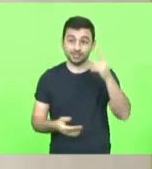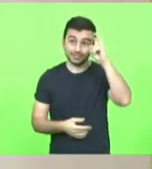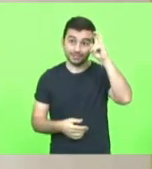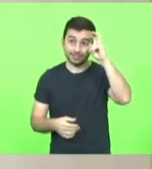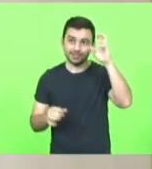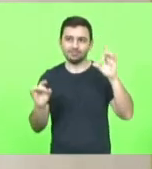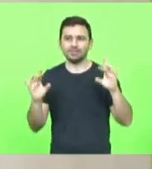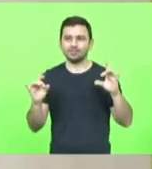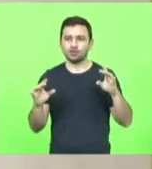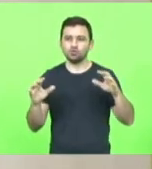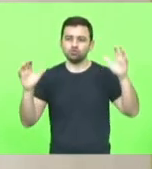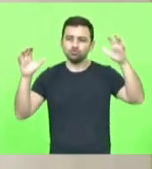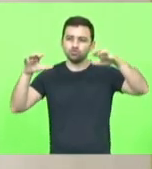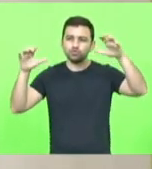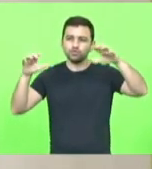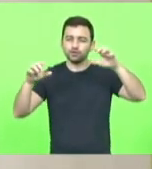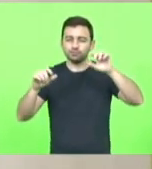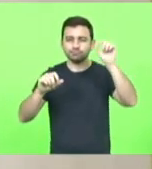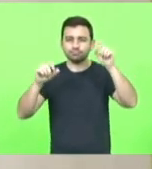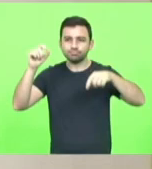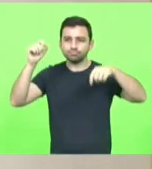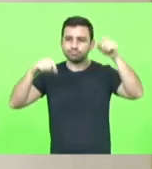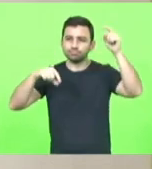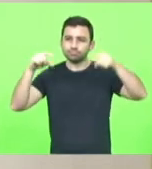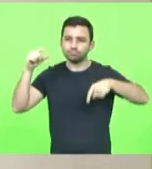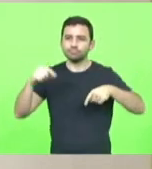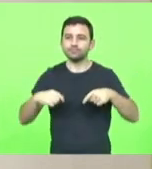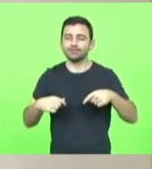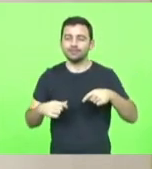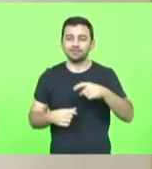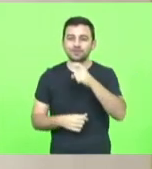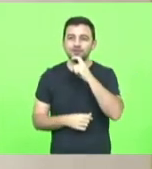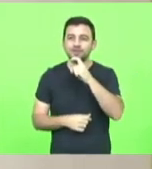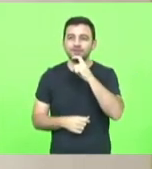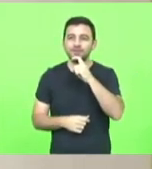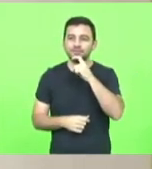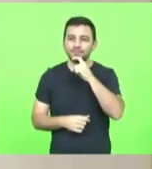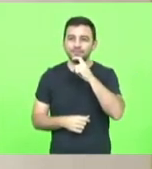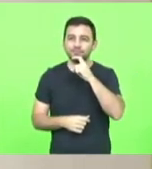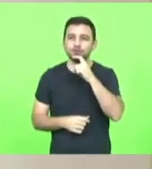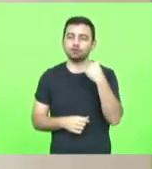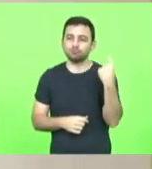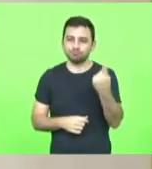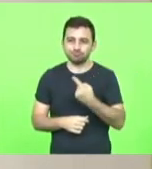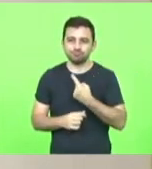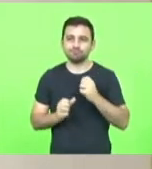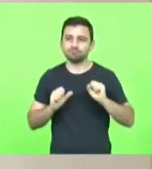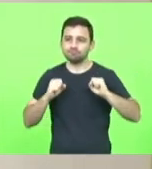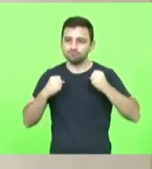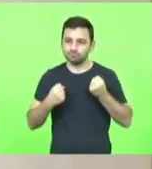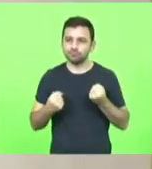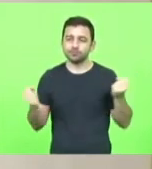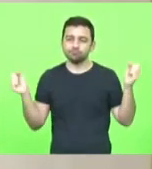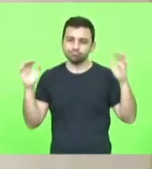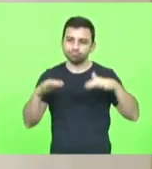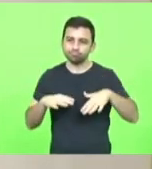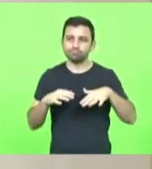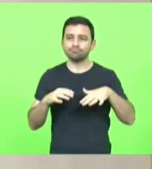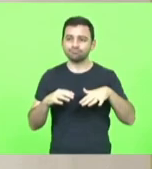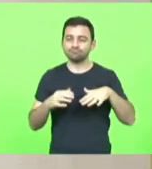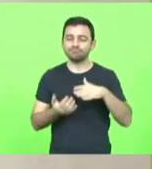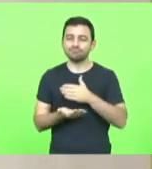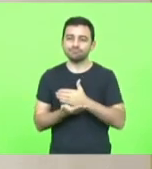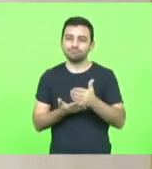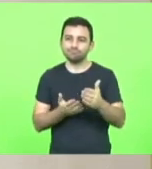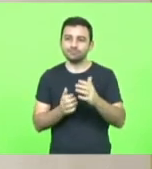chuva fina ali fora, o inverno, mas nós estamos aqui para abrir a sessão. E sobre a proteção de